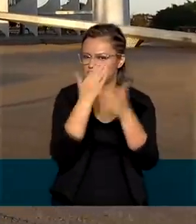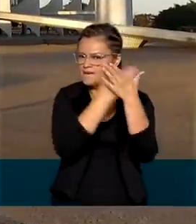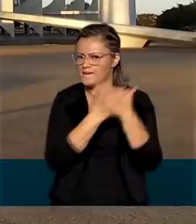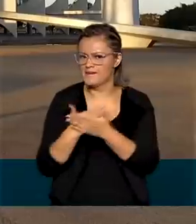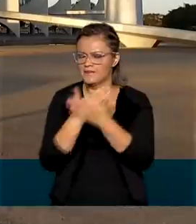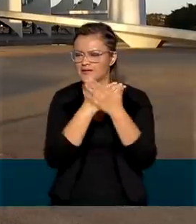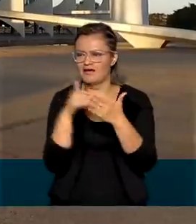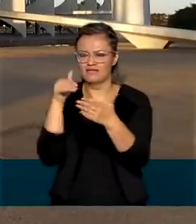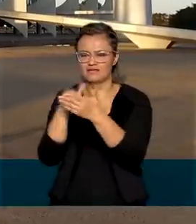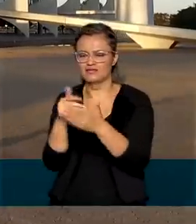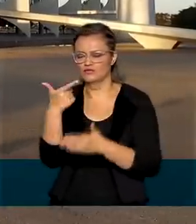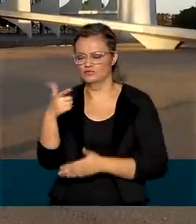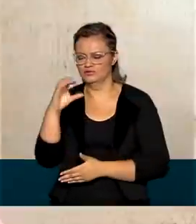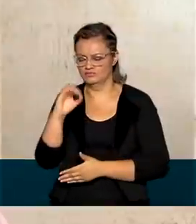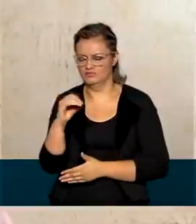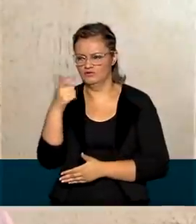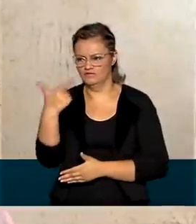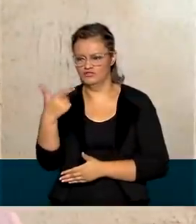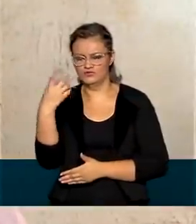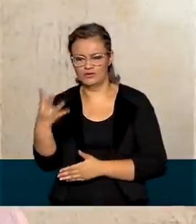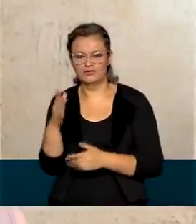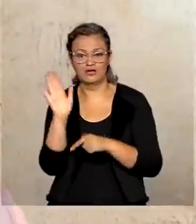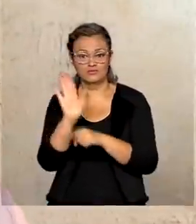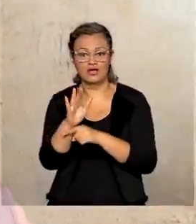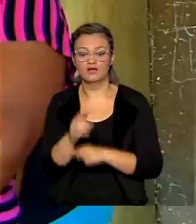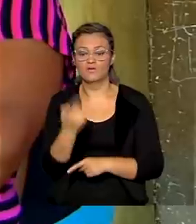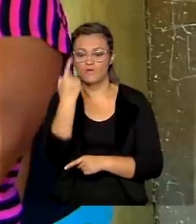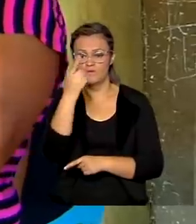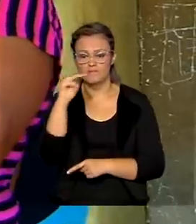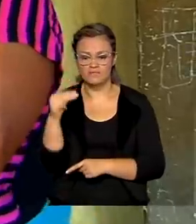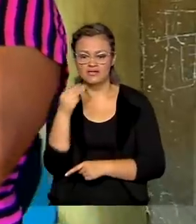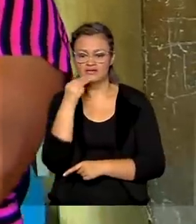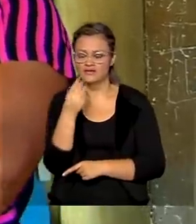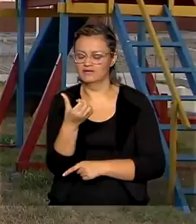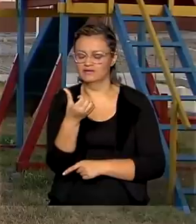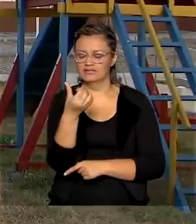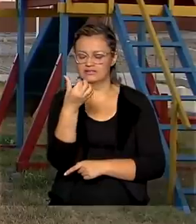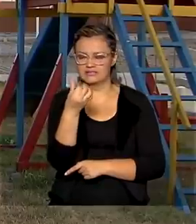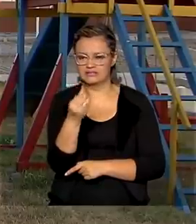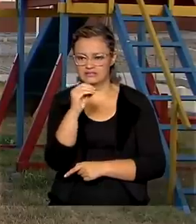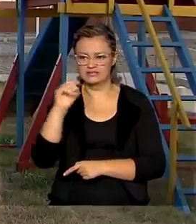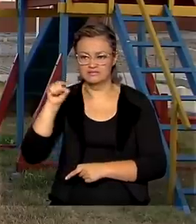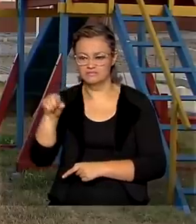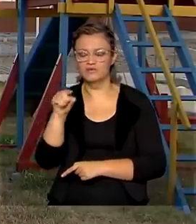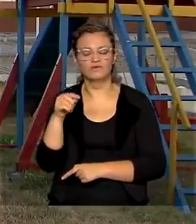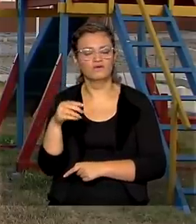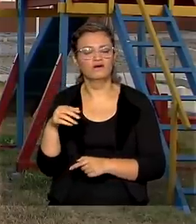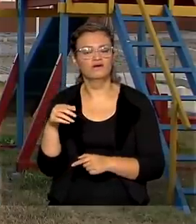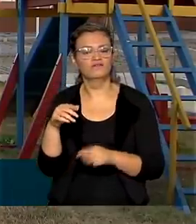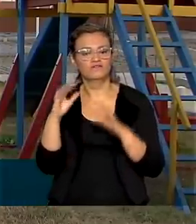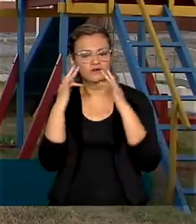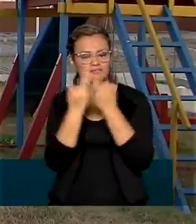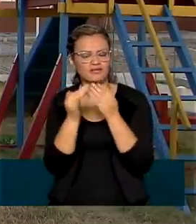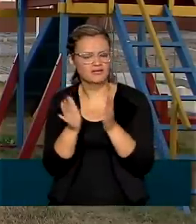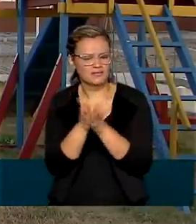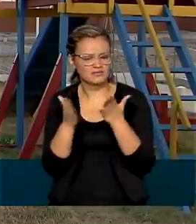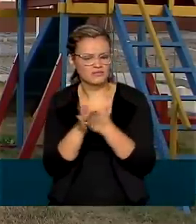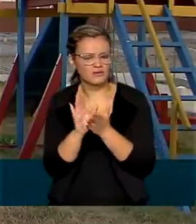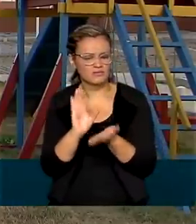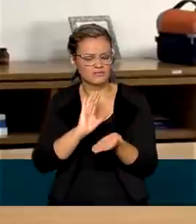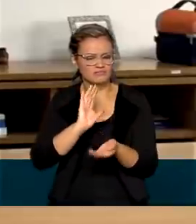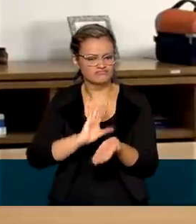atender até 2024 1 milhão e 600 mil famílias de baixa renda com financiamento